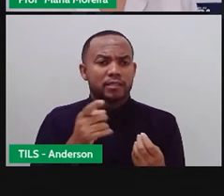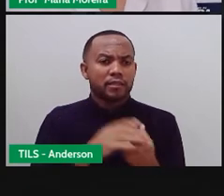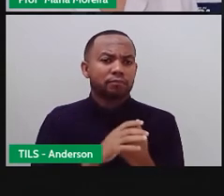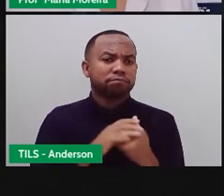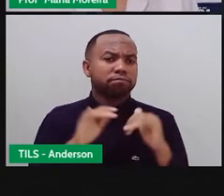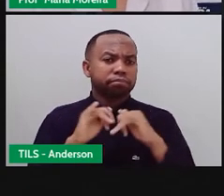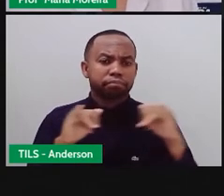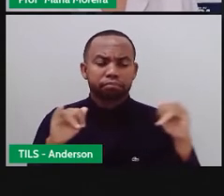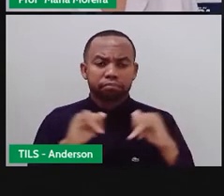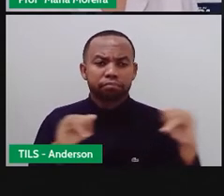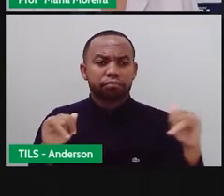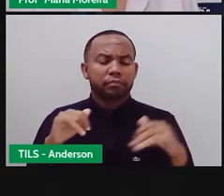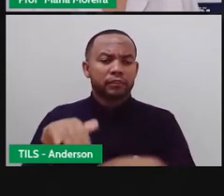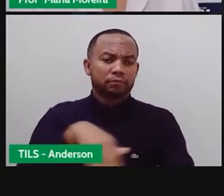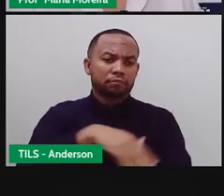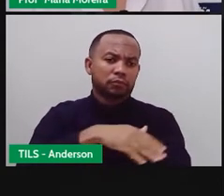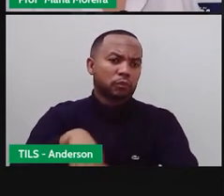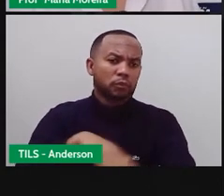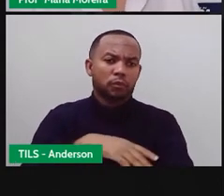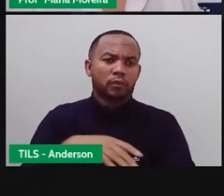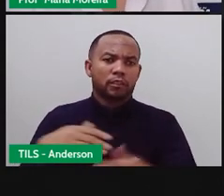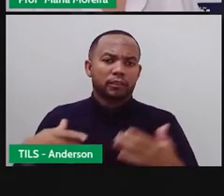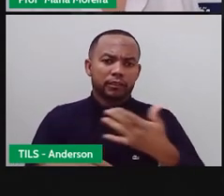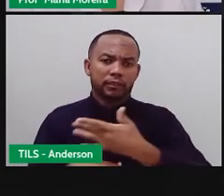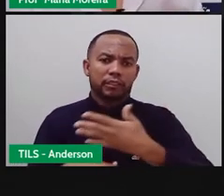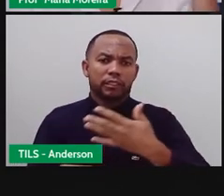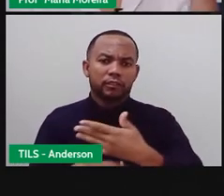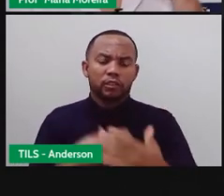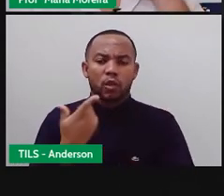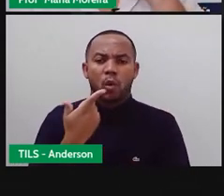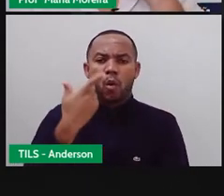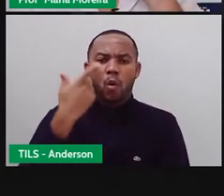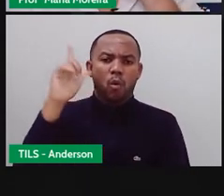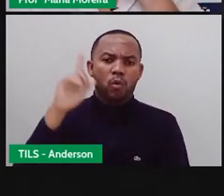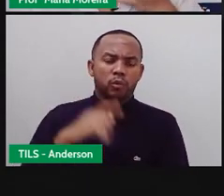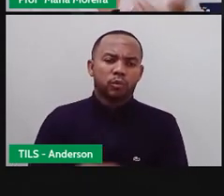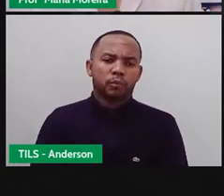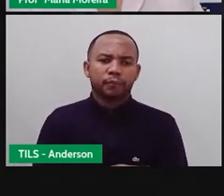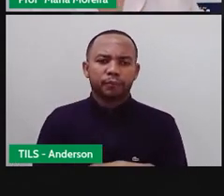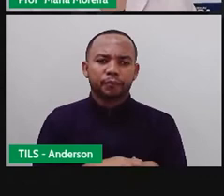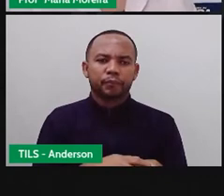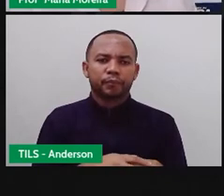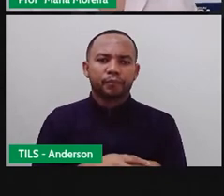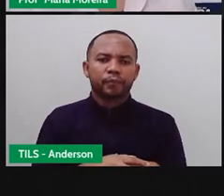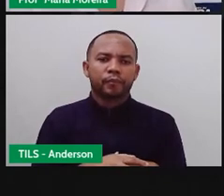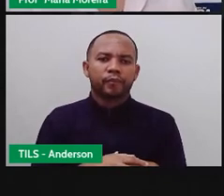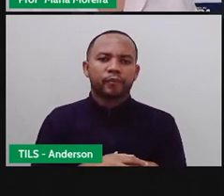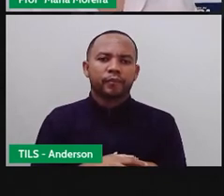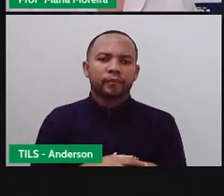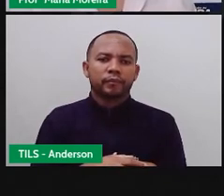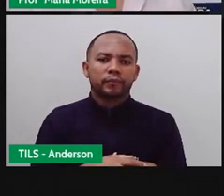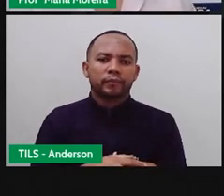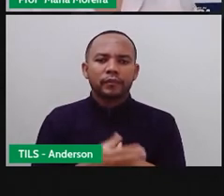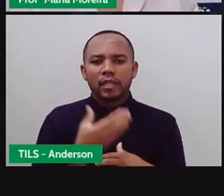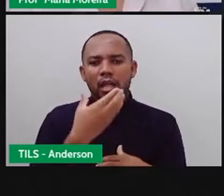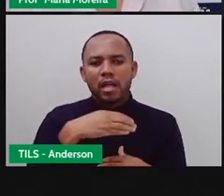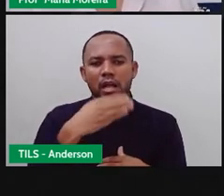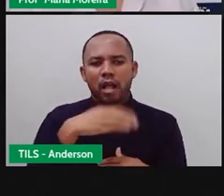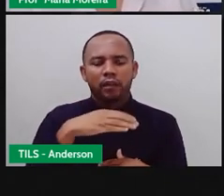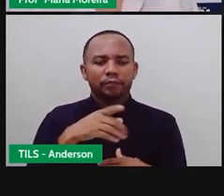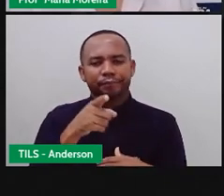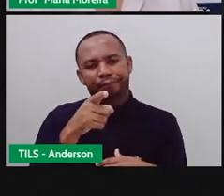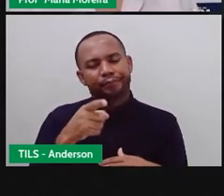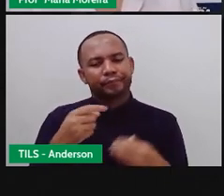nossa cidade. Bom, um outro meio de comunicação que também é para